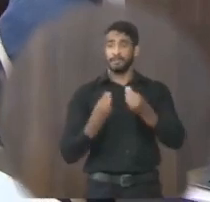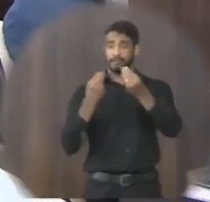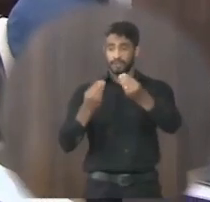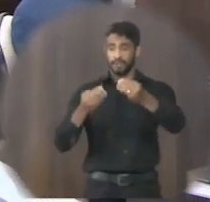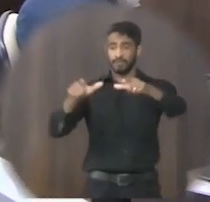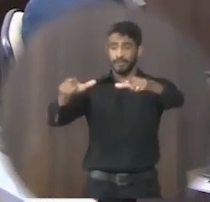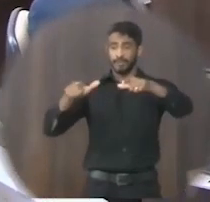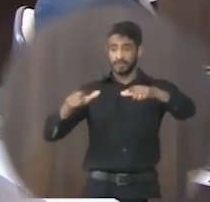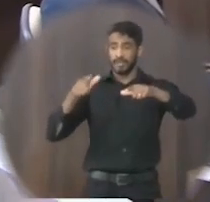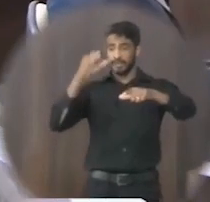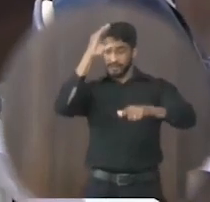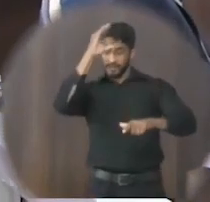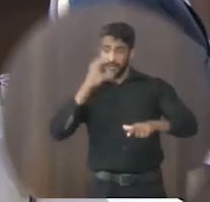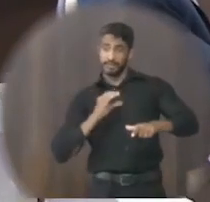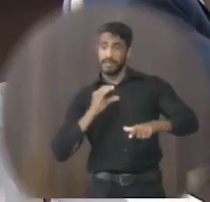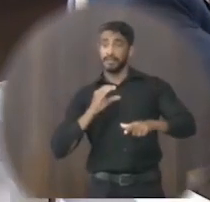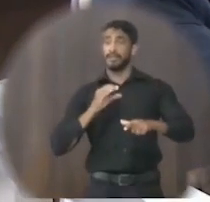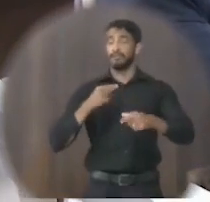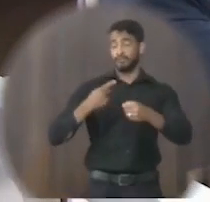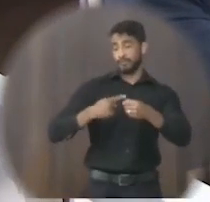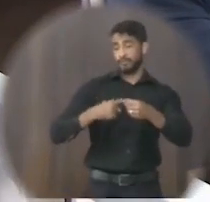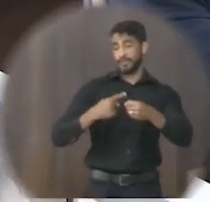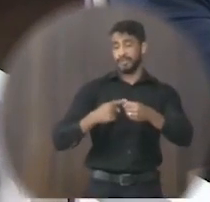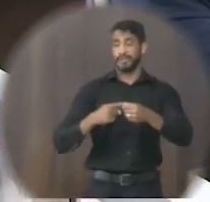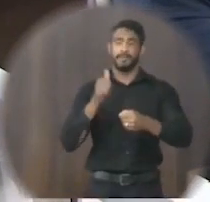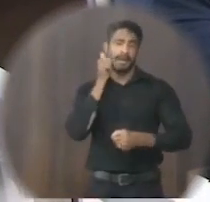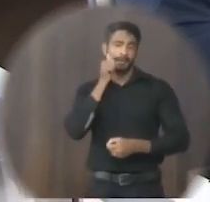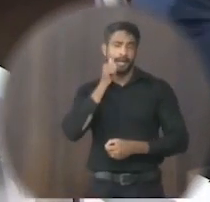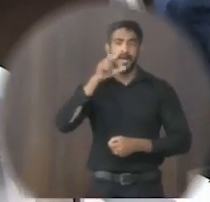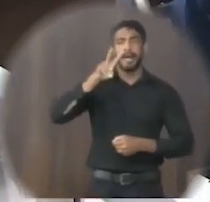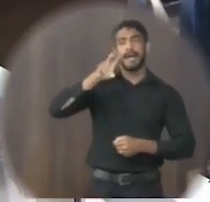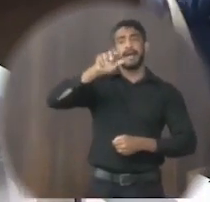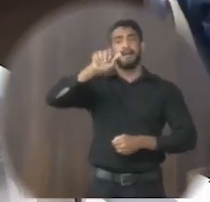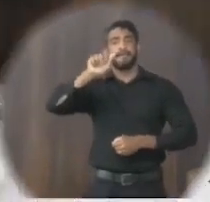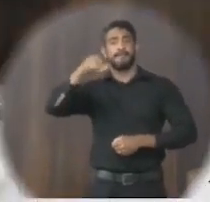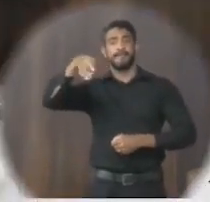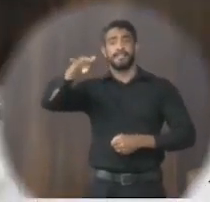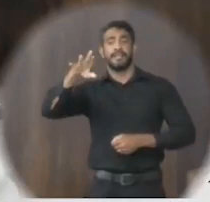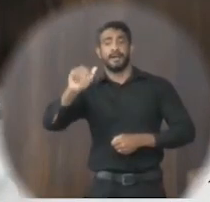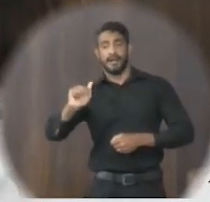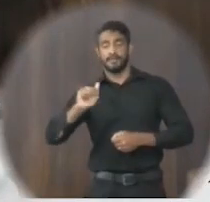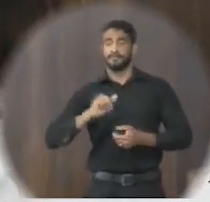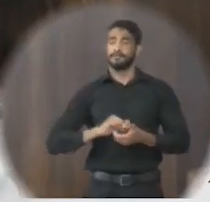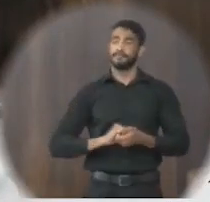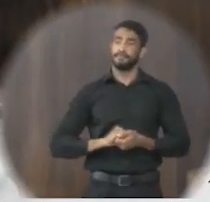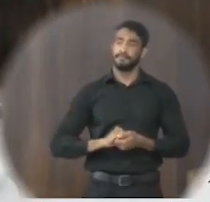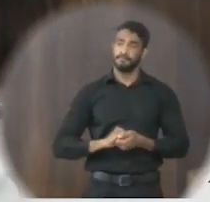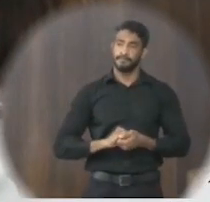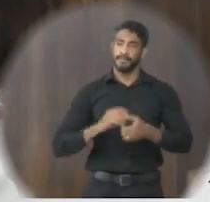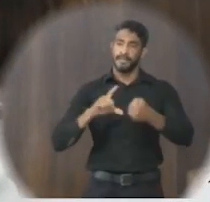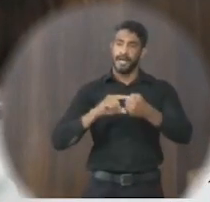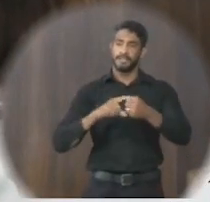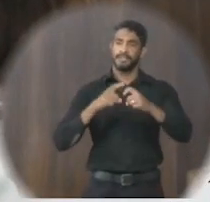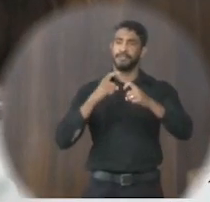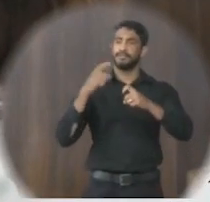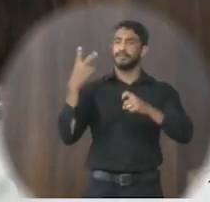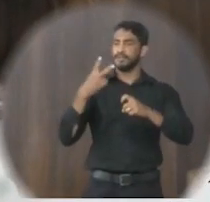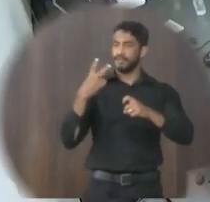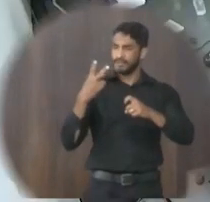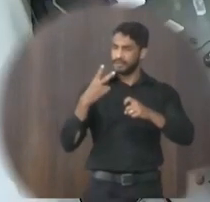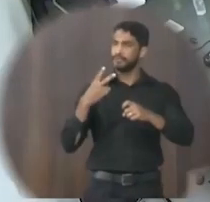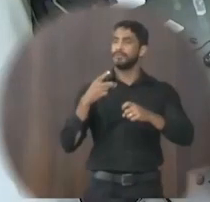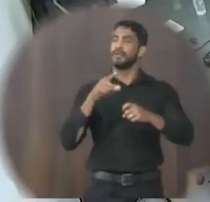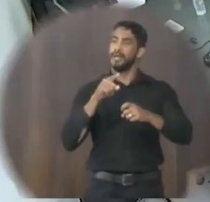título de cidadão honorário deste município à senhora Vânia Antunes dos Santos Oliveira Artigo 2º Revogam-se a